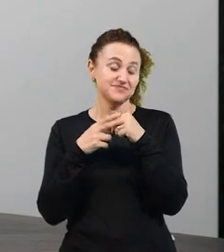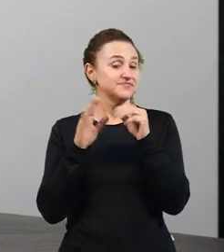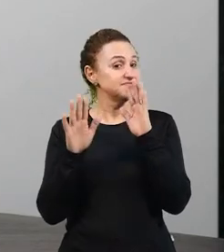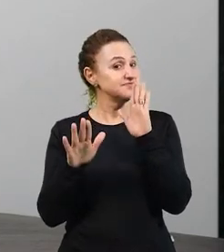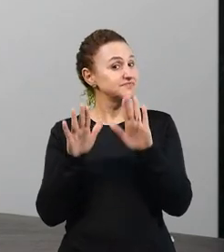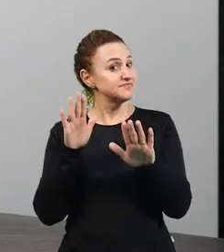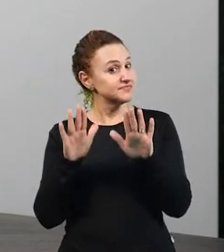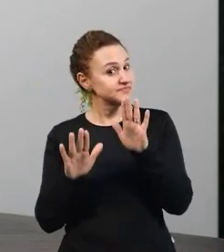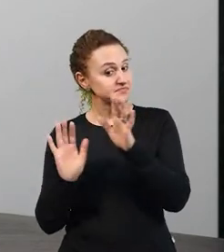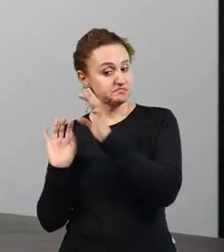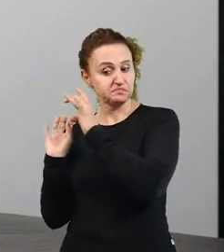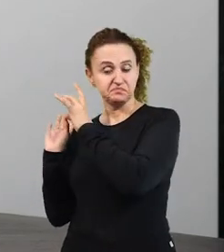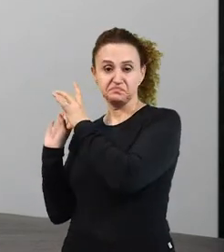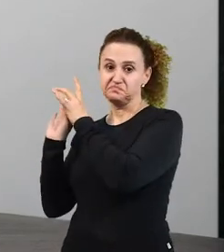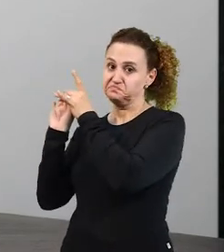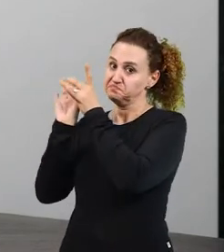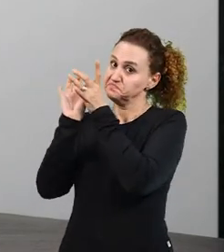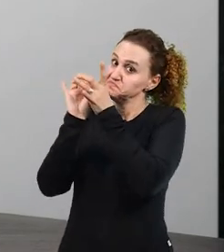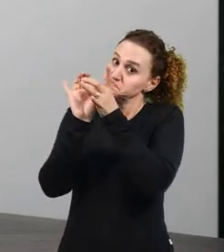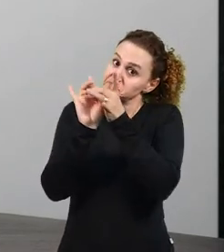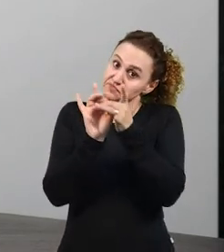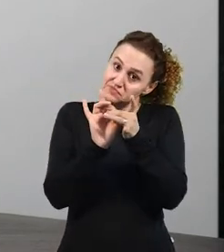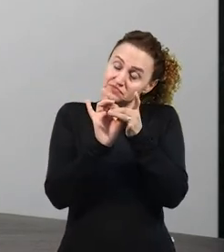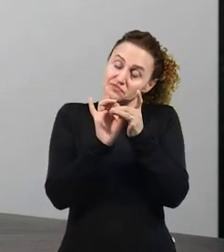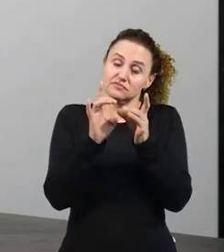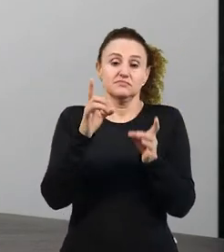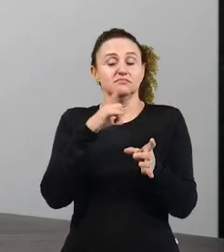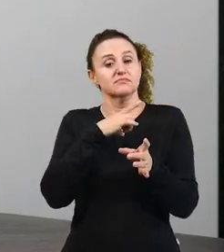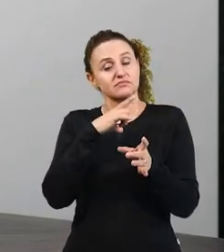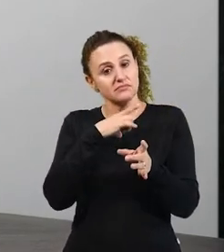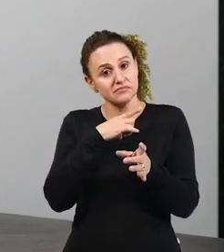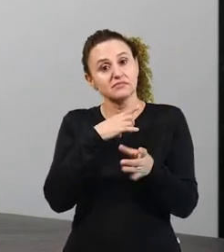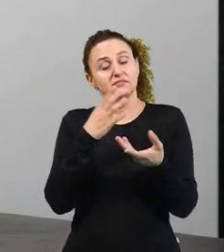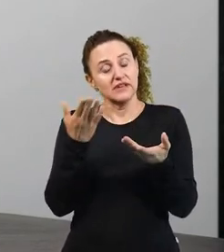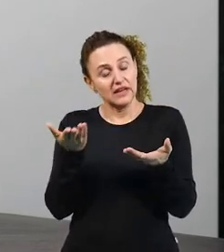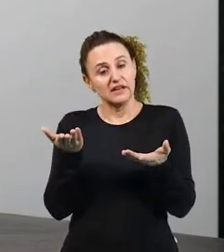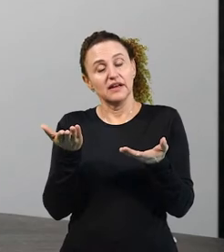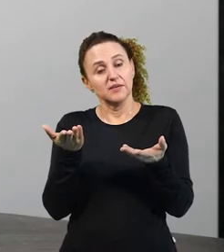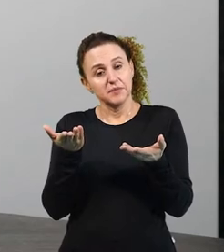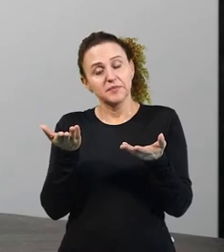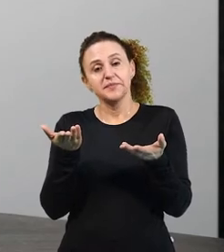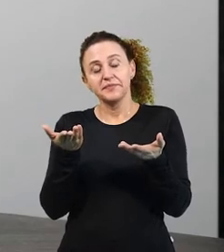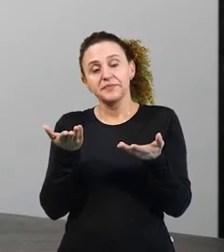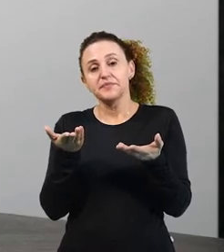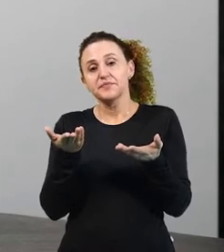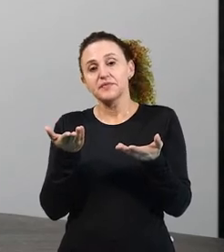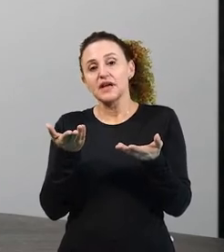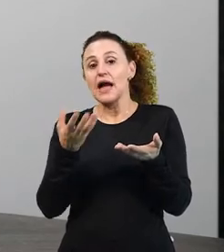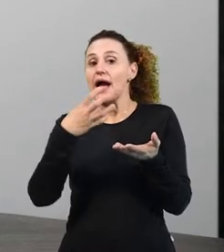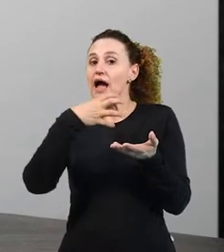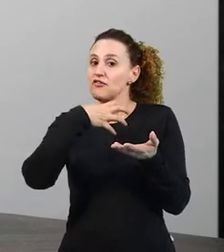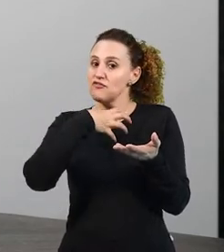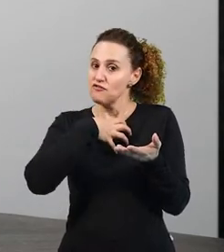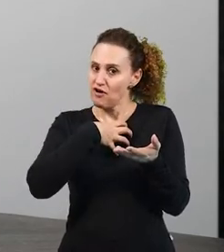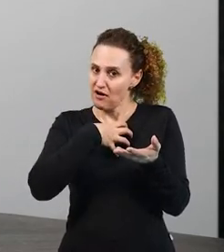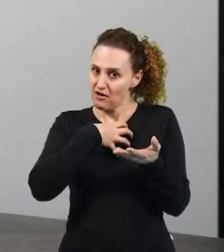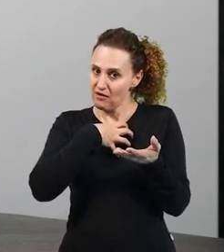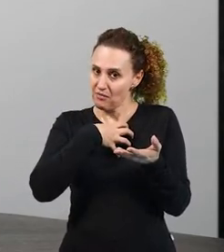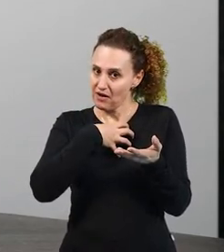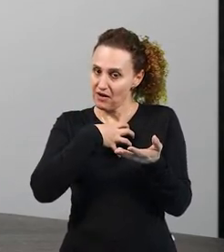Então, dependendo do contexto, você tem a mesma forma,